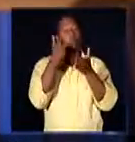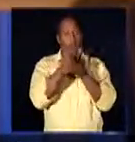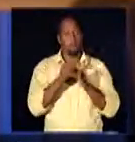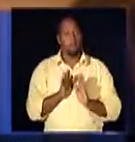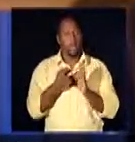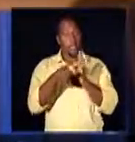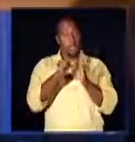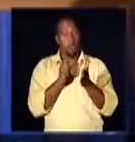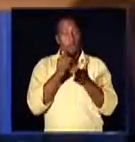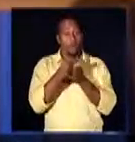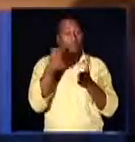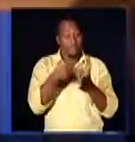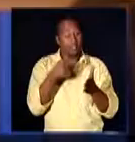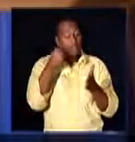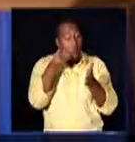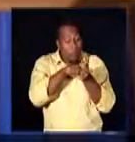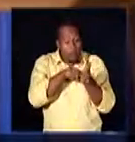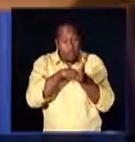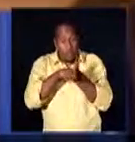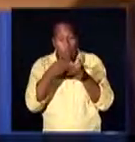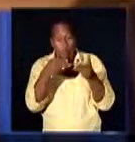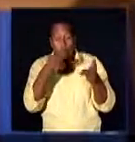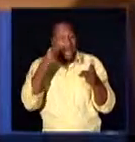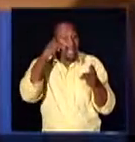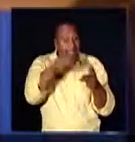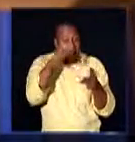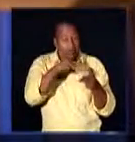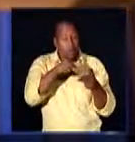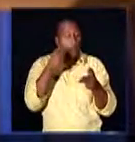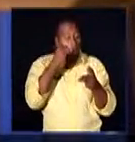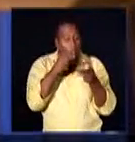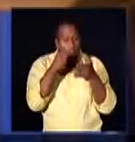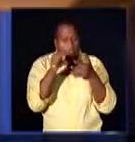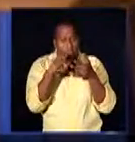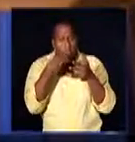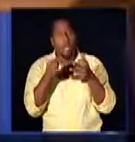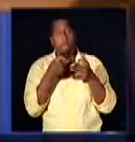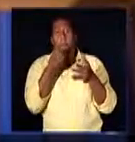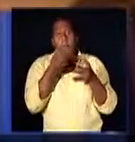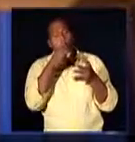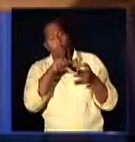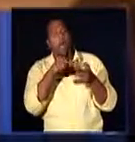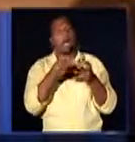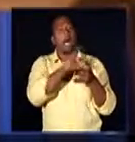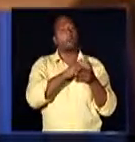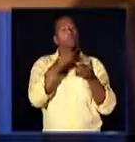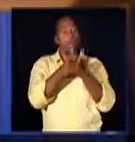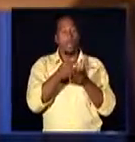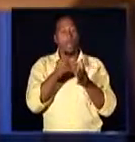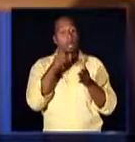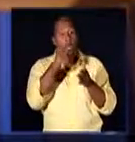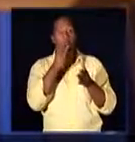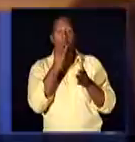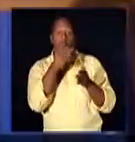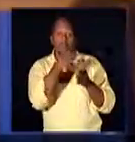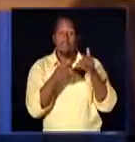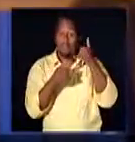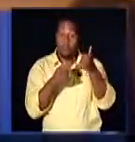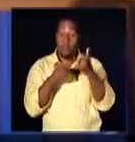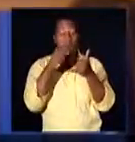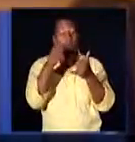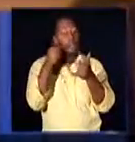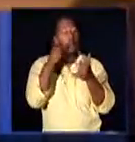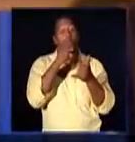advogado como representante dele. Mas você tem outras procurações, né? Você pode constituir terceiro para lhe representar em